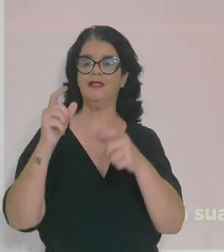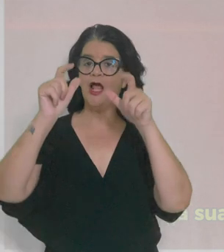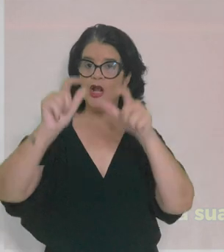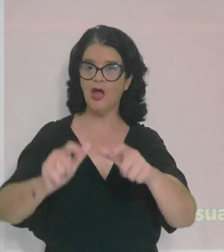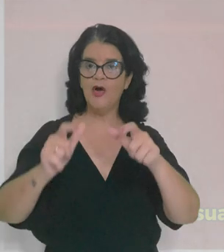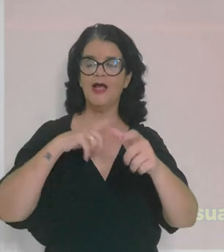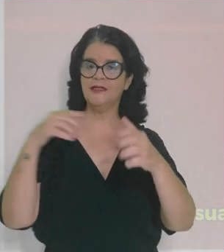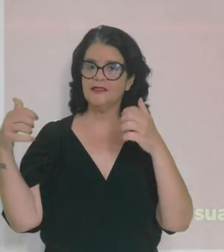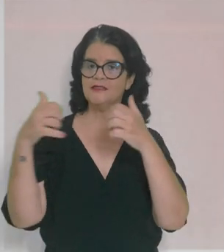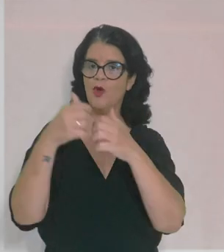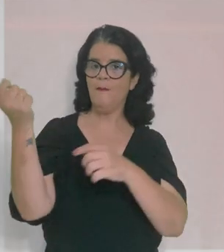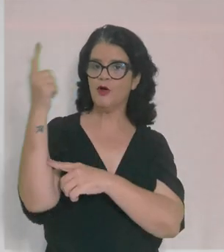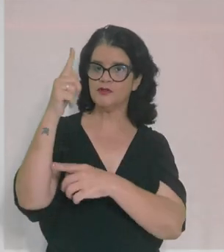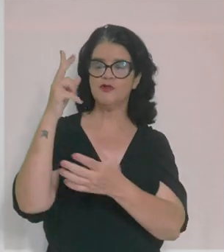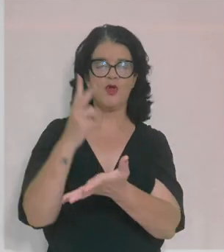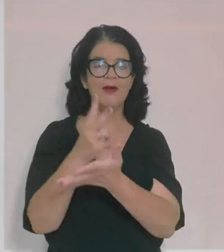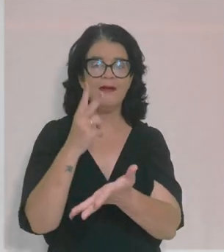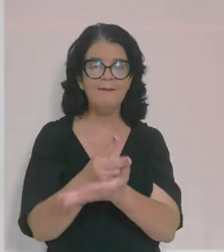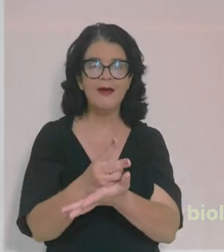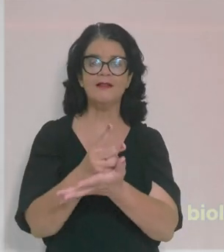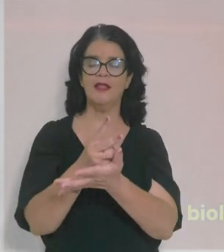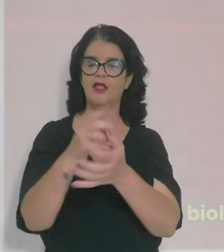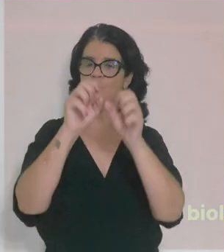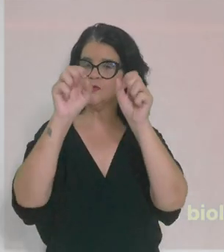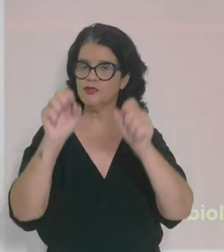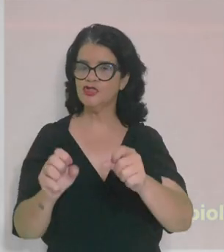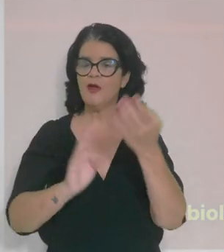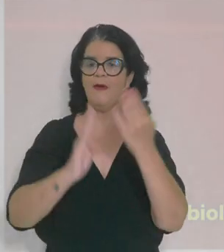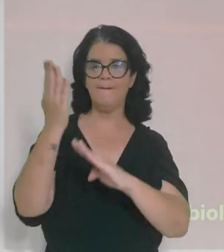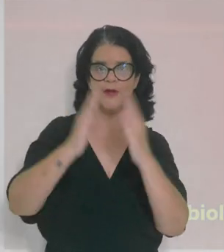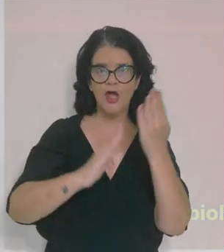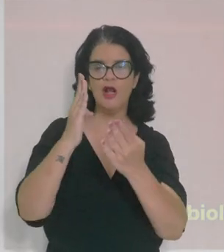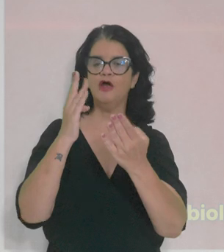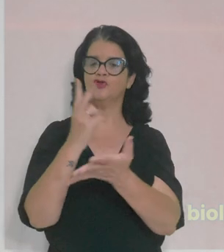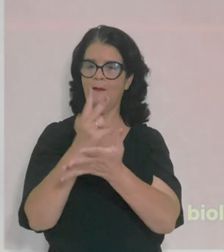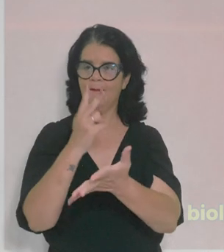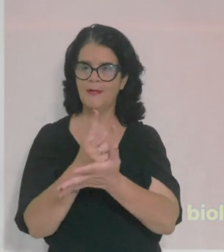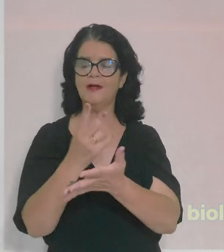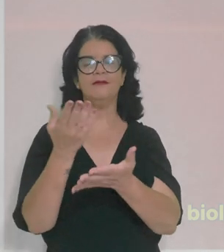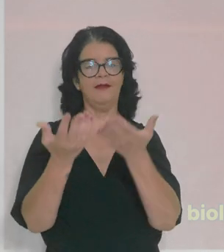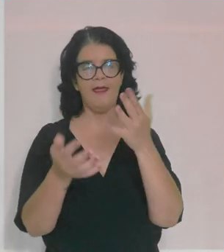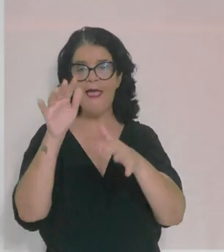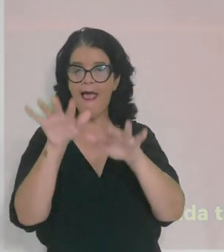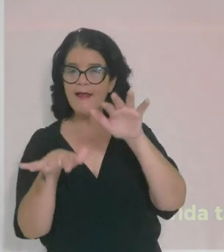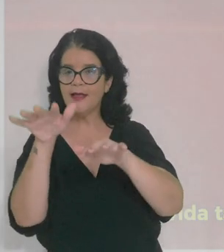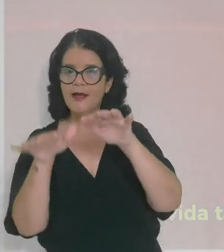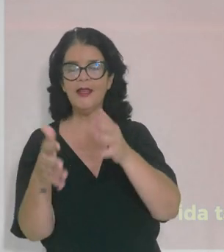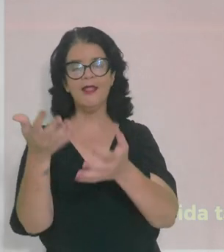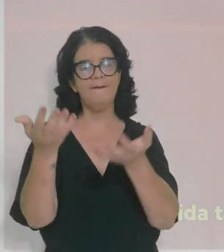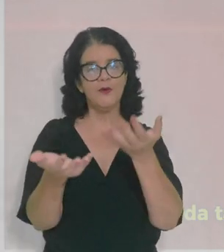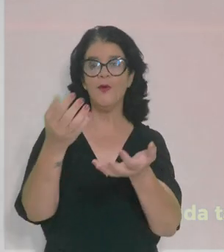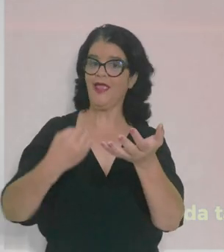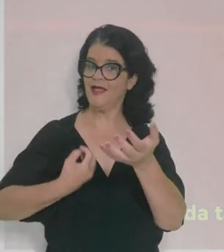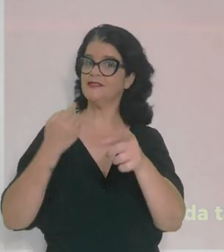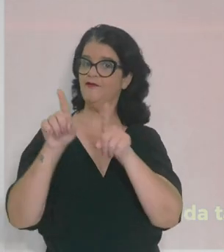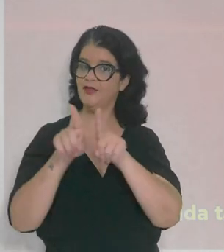localização próxima ao Sol que mantém os sistemas biológicos aí se mantendo em equilíbrio. E essa